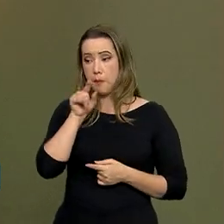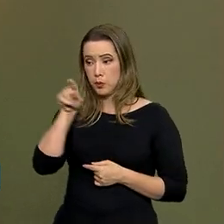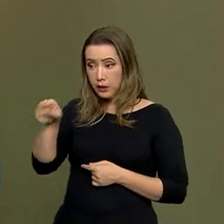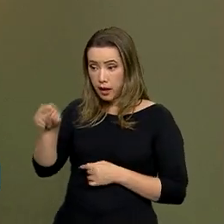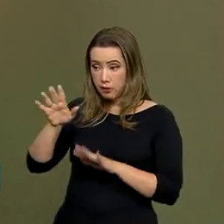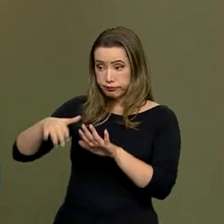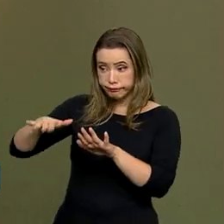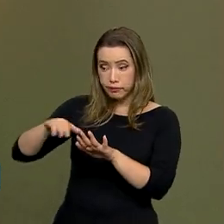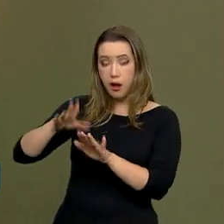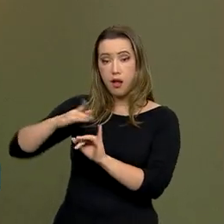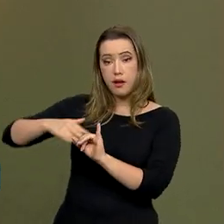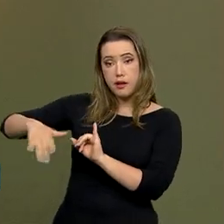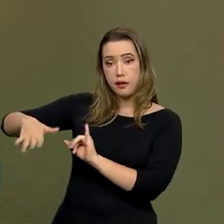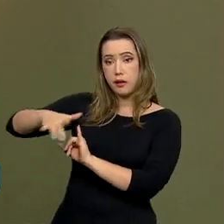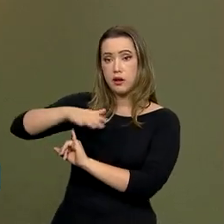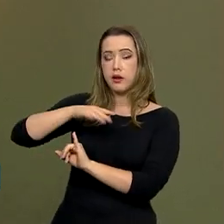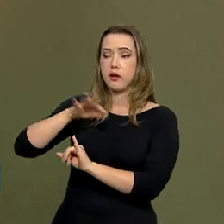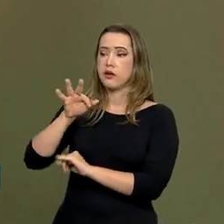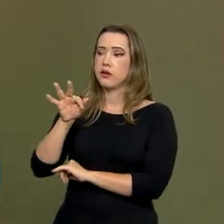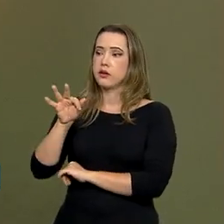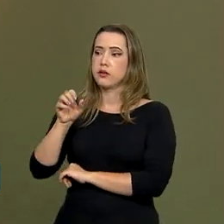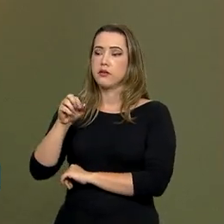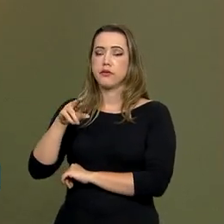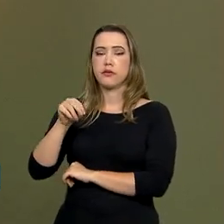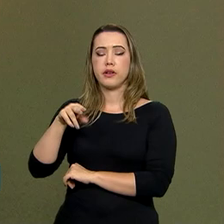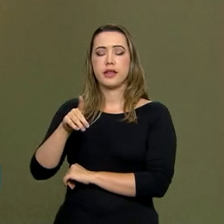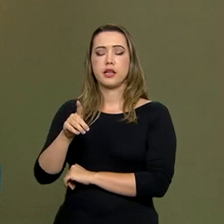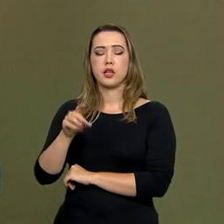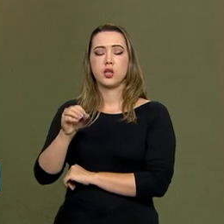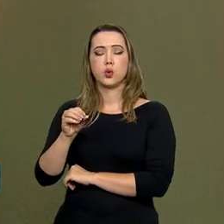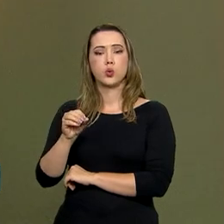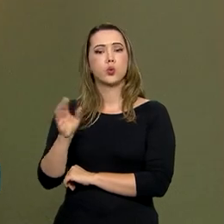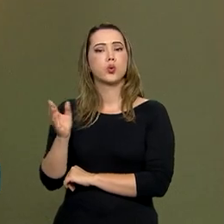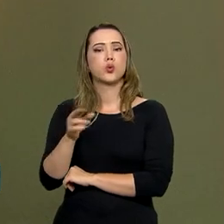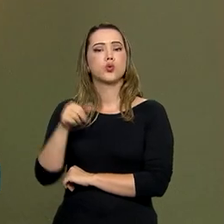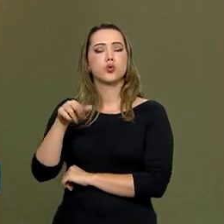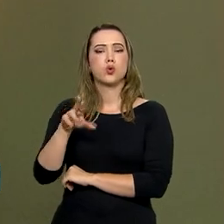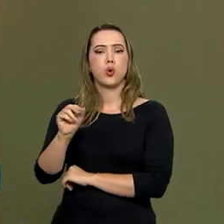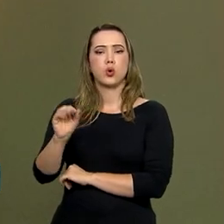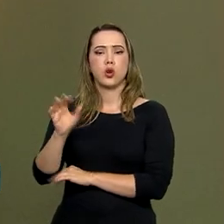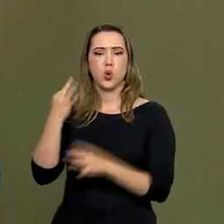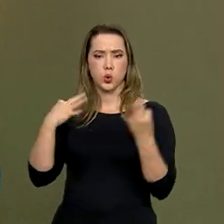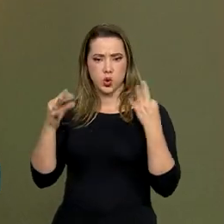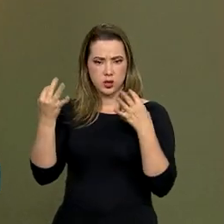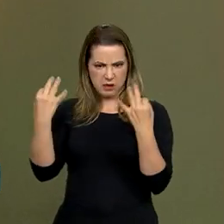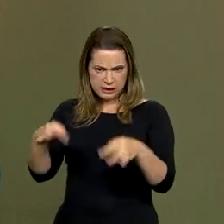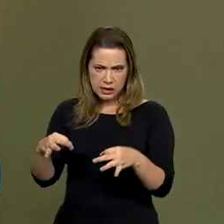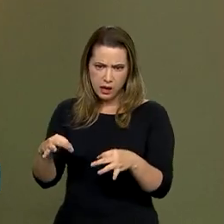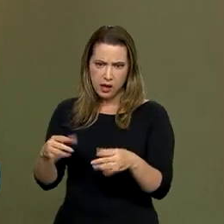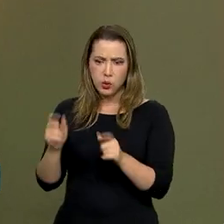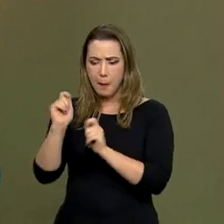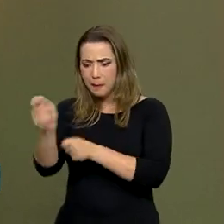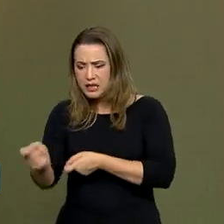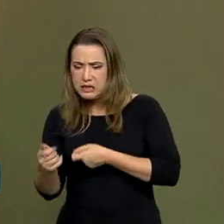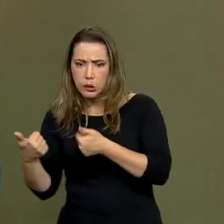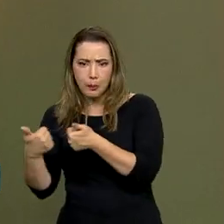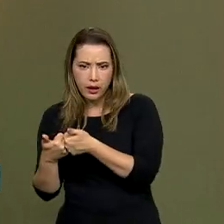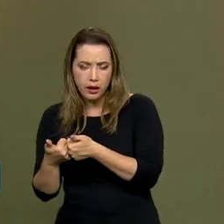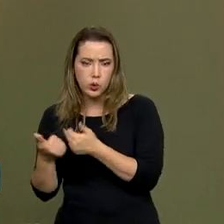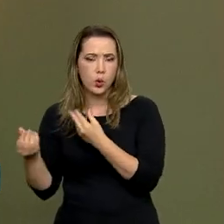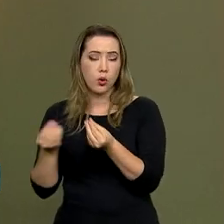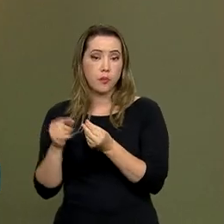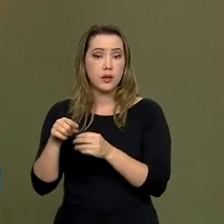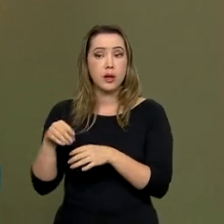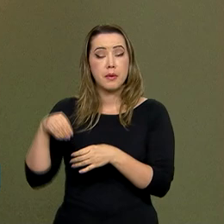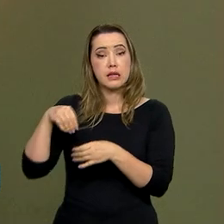Noronha, nós estamos preocupados com se o turismo está acontecendo de forma ordenada, se está tendo pesca ilegal nas proximidades, enquanto